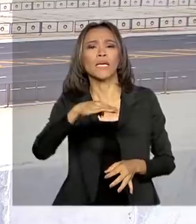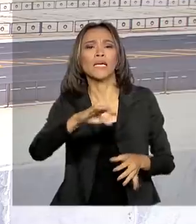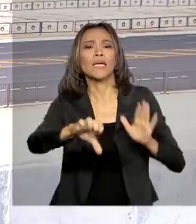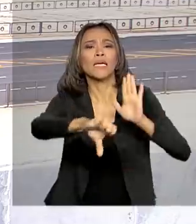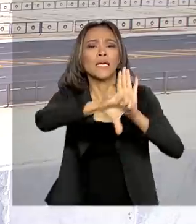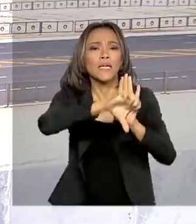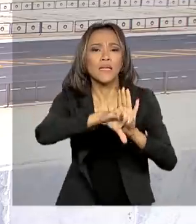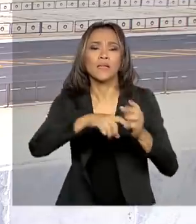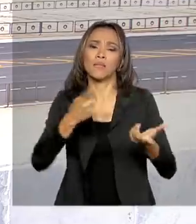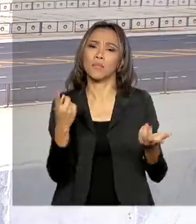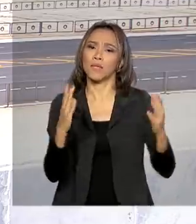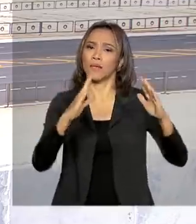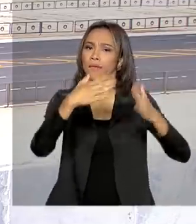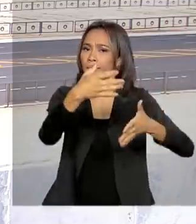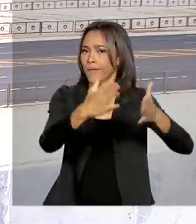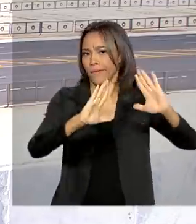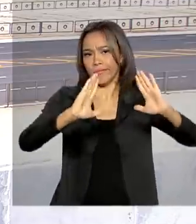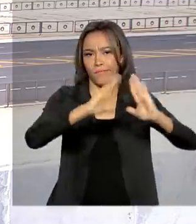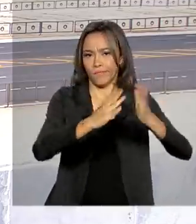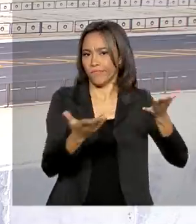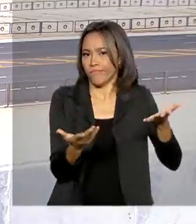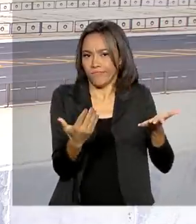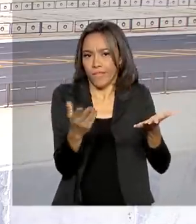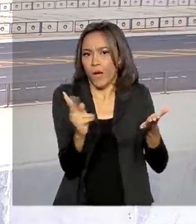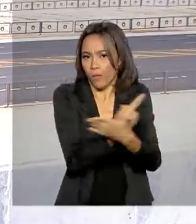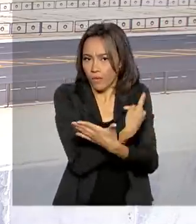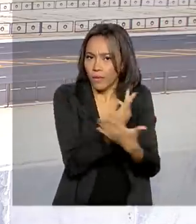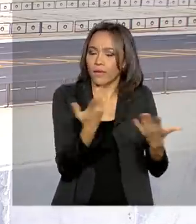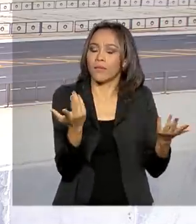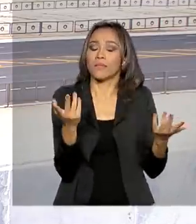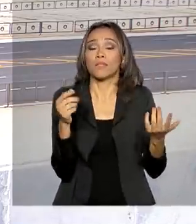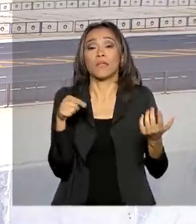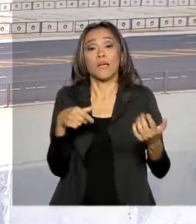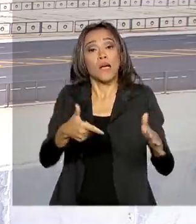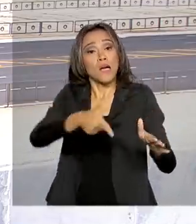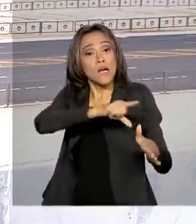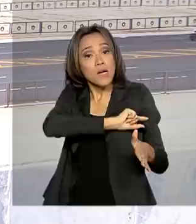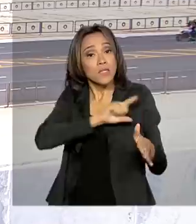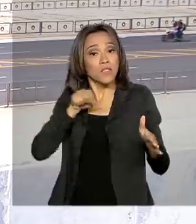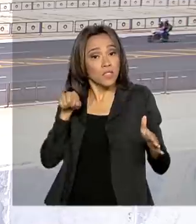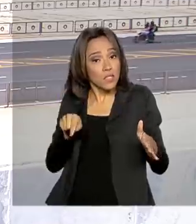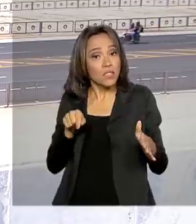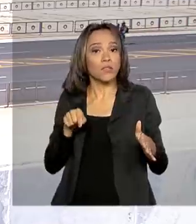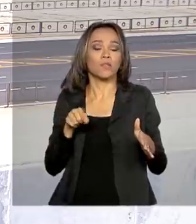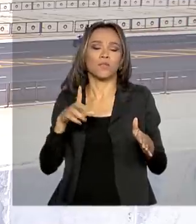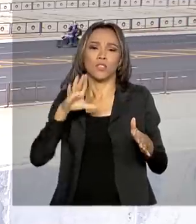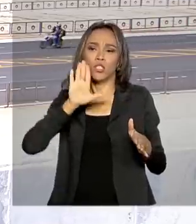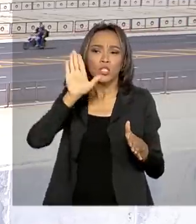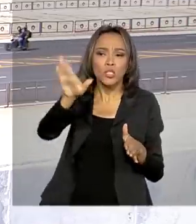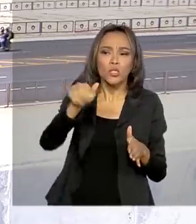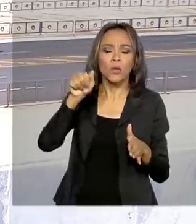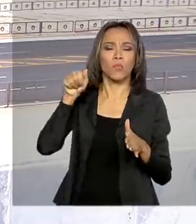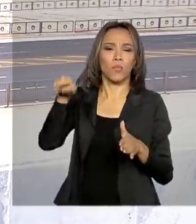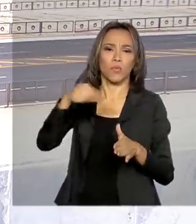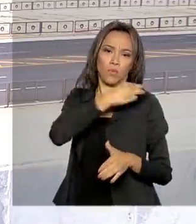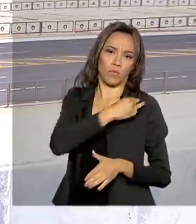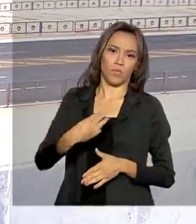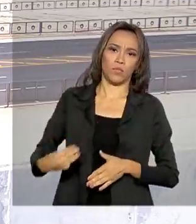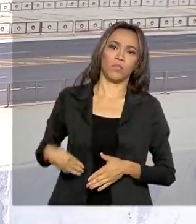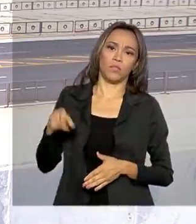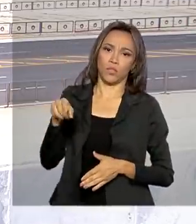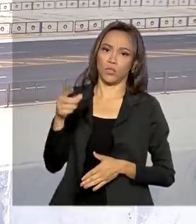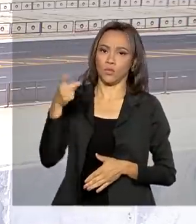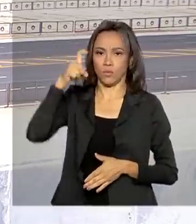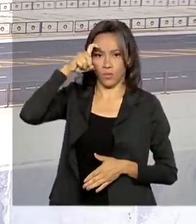os que são julgados pelo Tribunal do Júri. Antes desse anúncio, Toffoli se reuniu com o ministro da Segurança Pública, Sérgio Moro, que